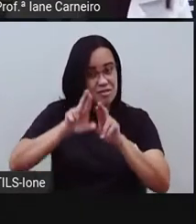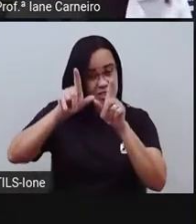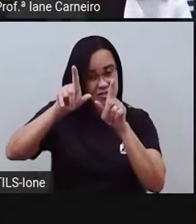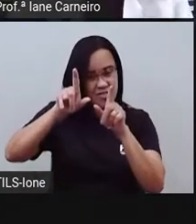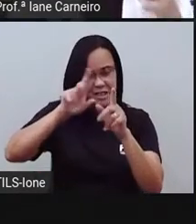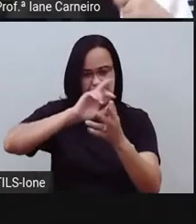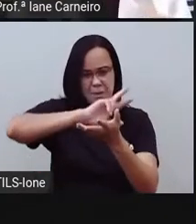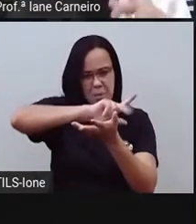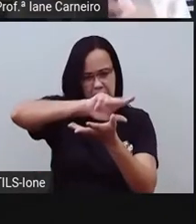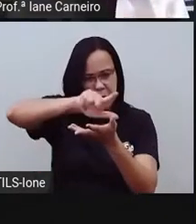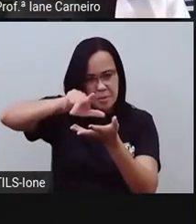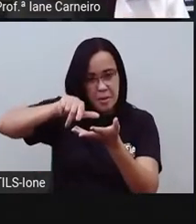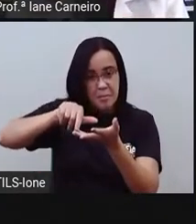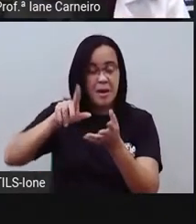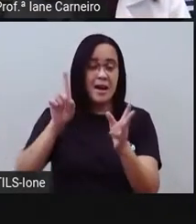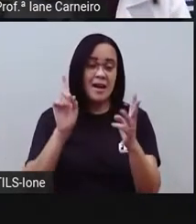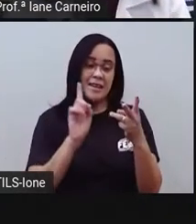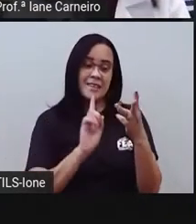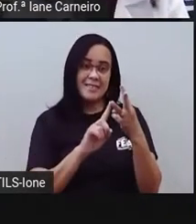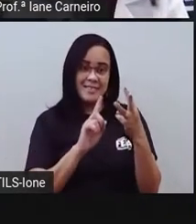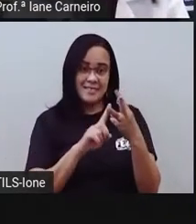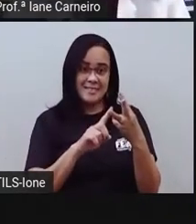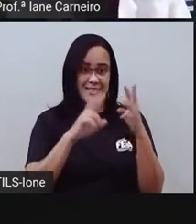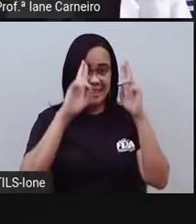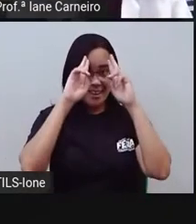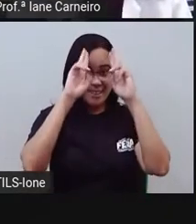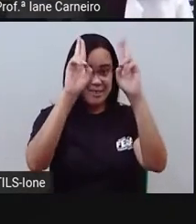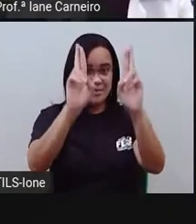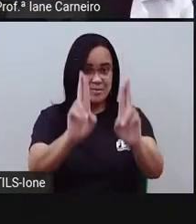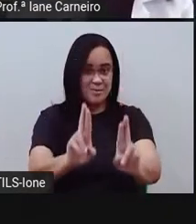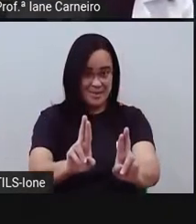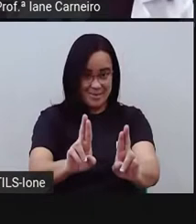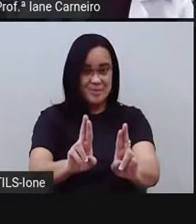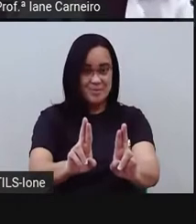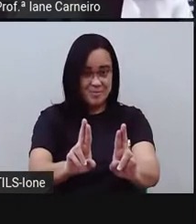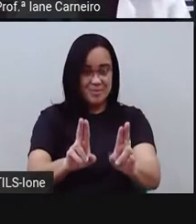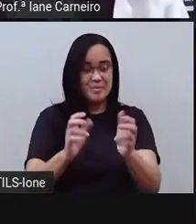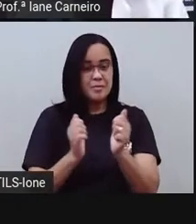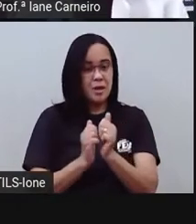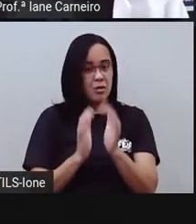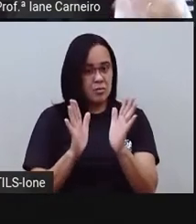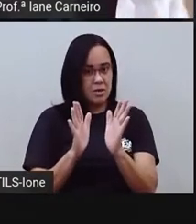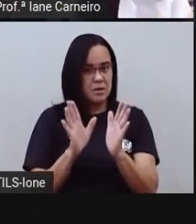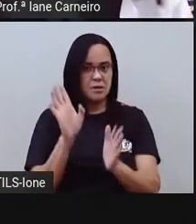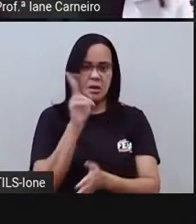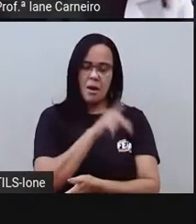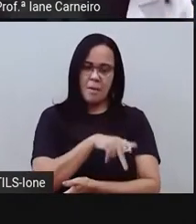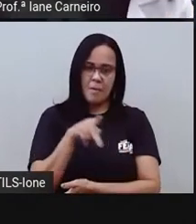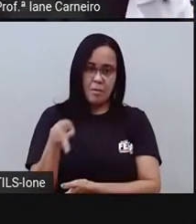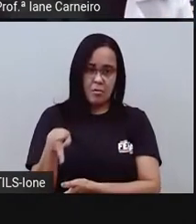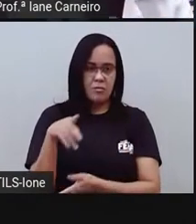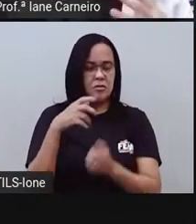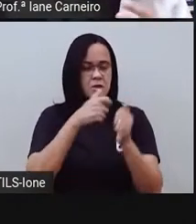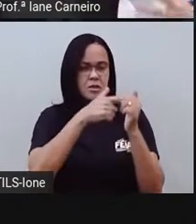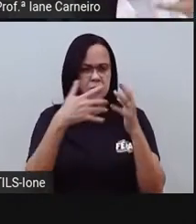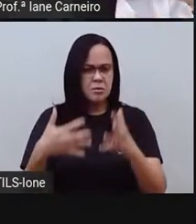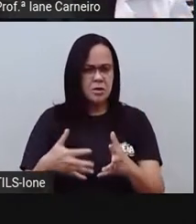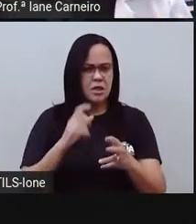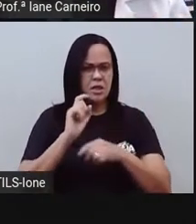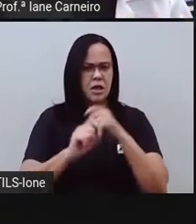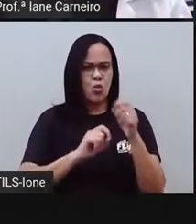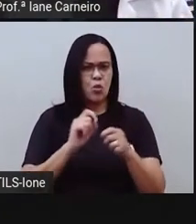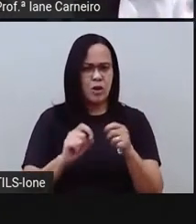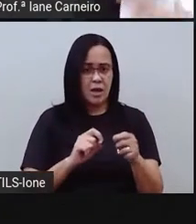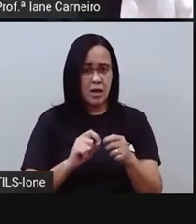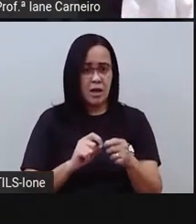começar, a prova vai resgatar lá com vocês, lembra que a prova falou, né, do nome, né, que existe uma